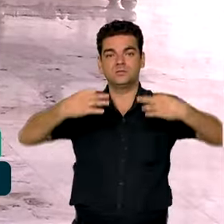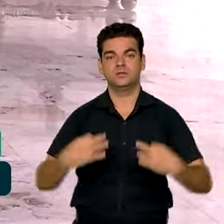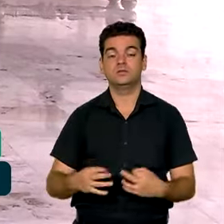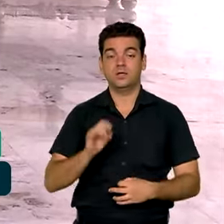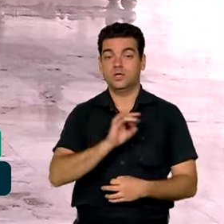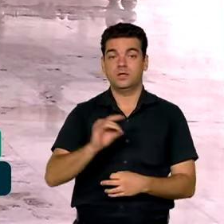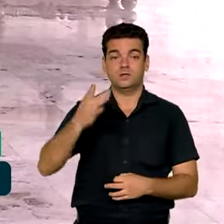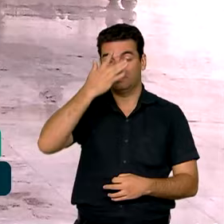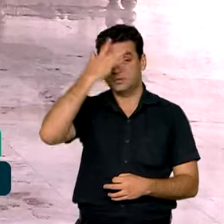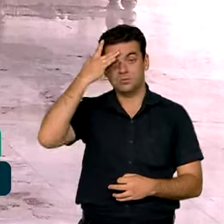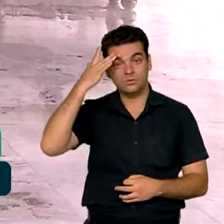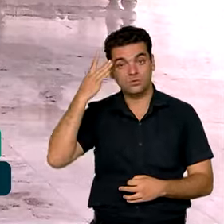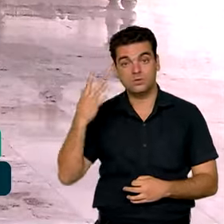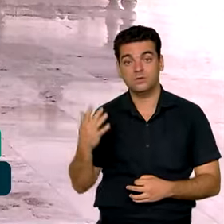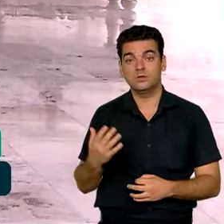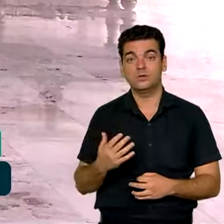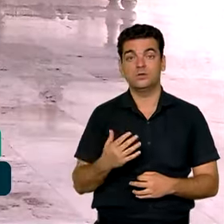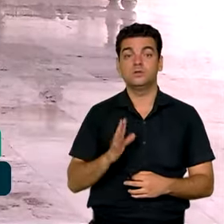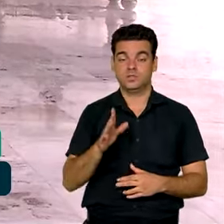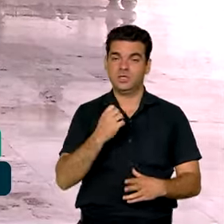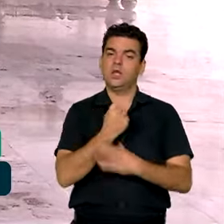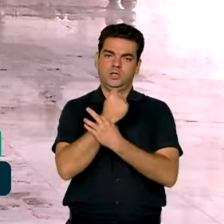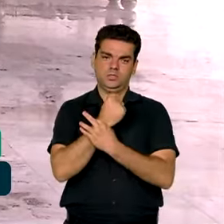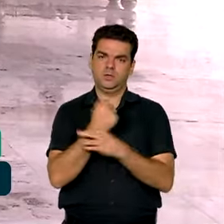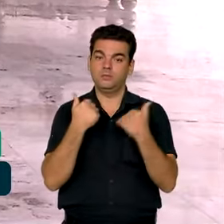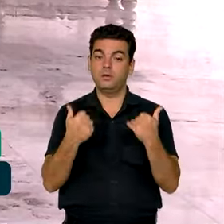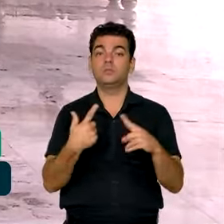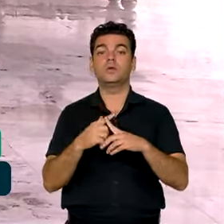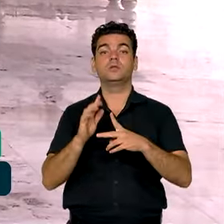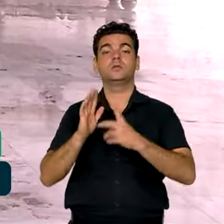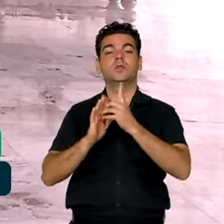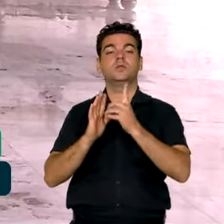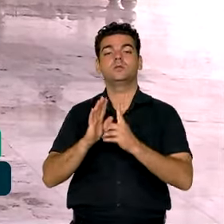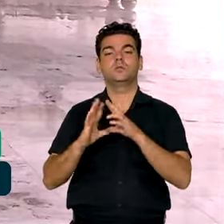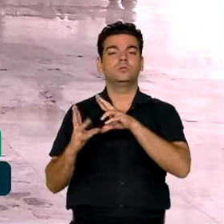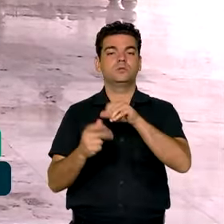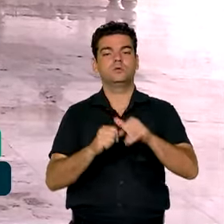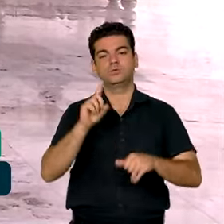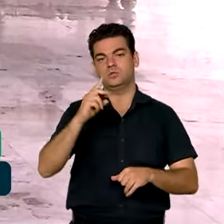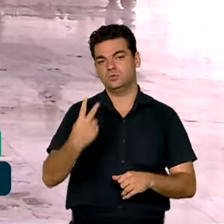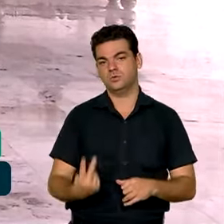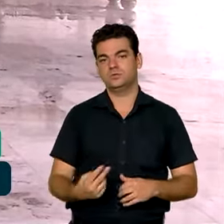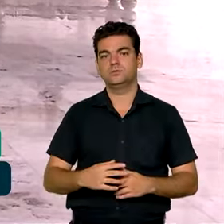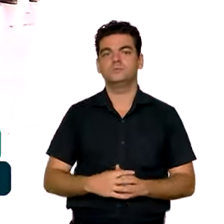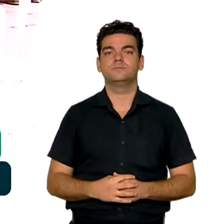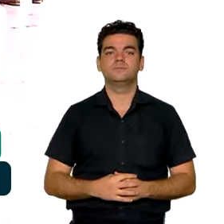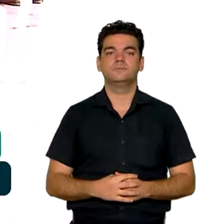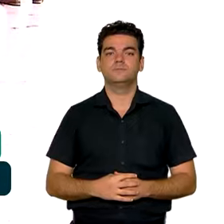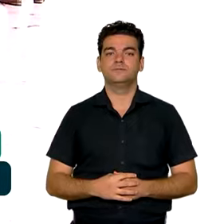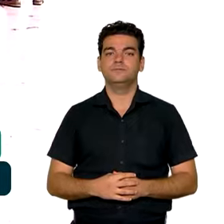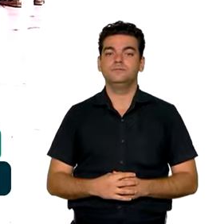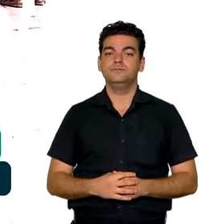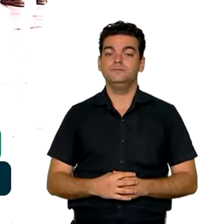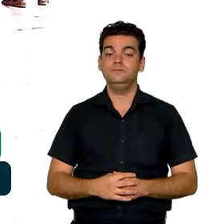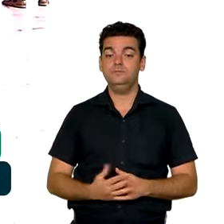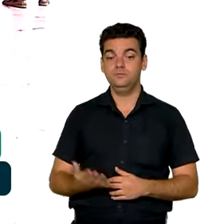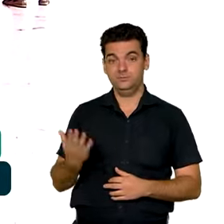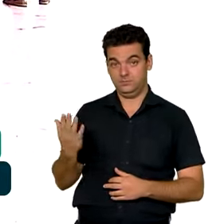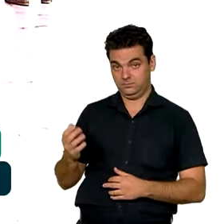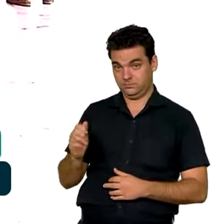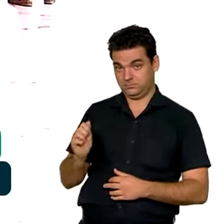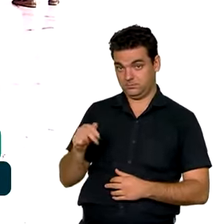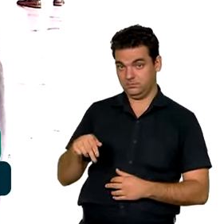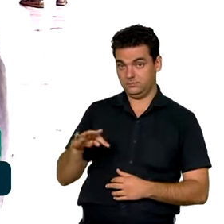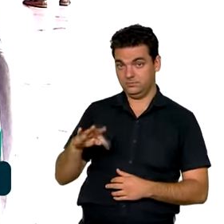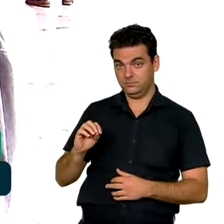a essa população, já garantida pela Declaração Universal dos Direitos Humanos. Para Antônio, que desde